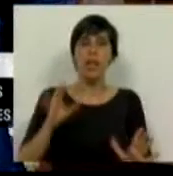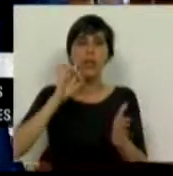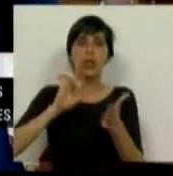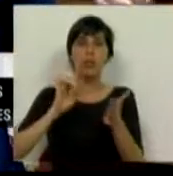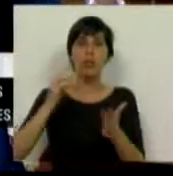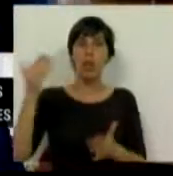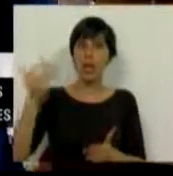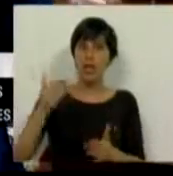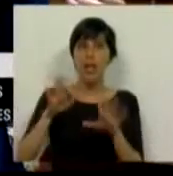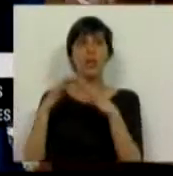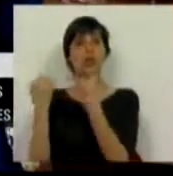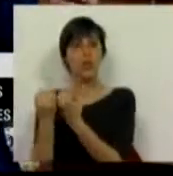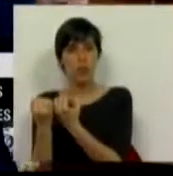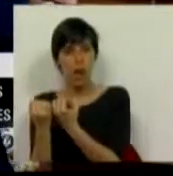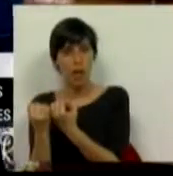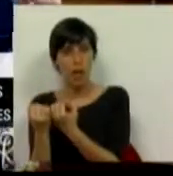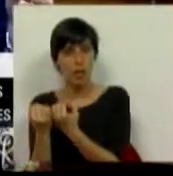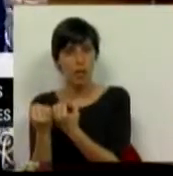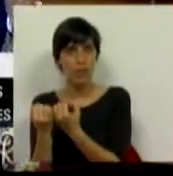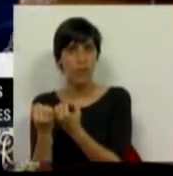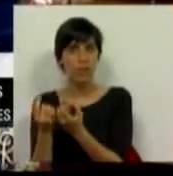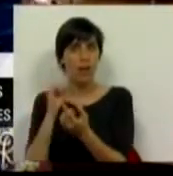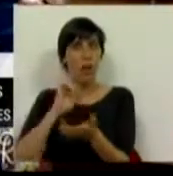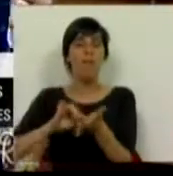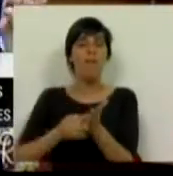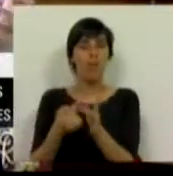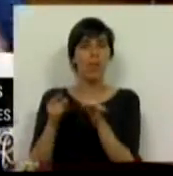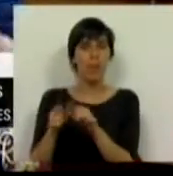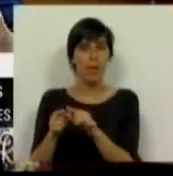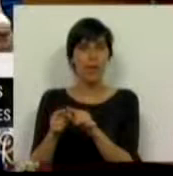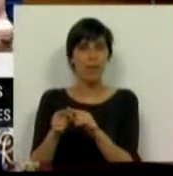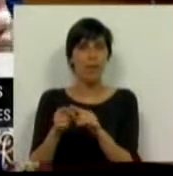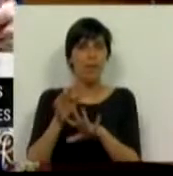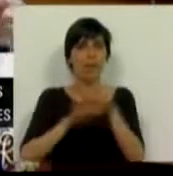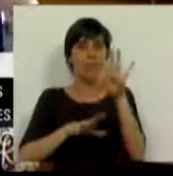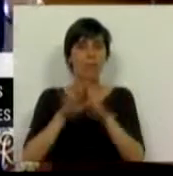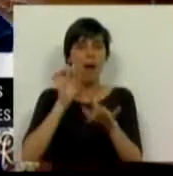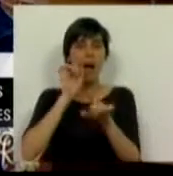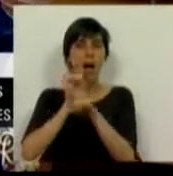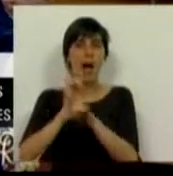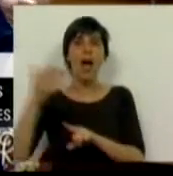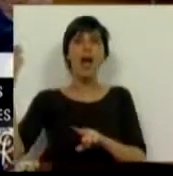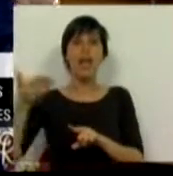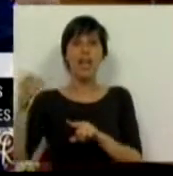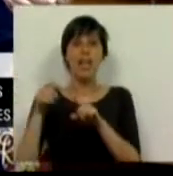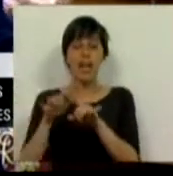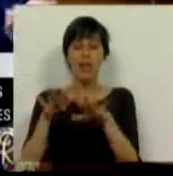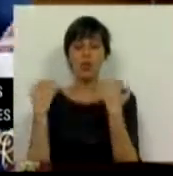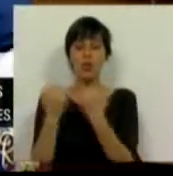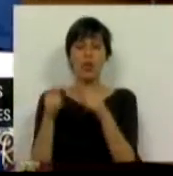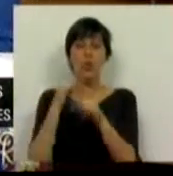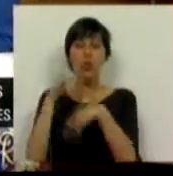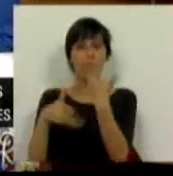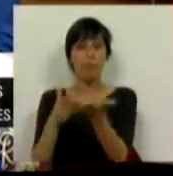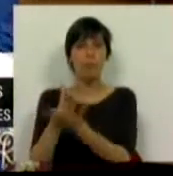sociais e fundamentais, a persecução desses direitos sociais